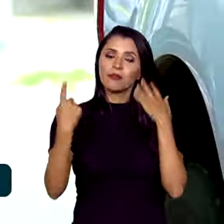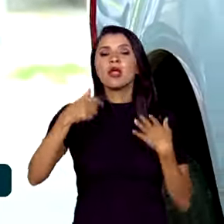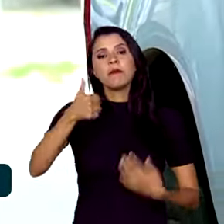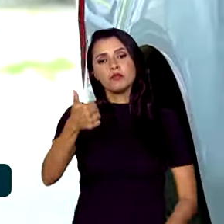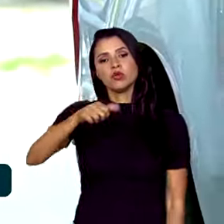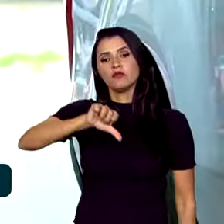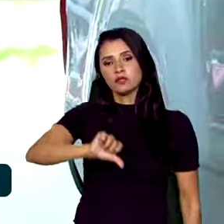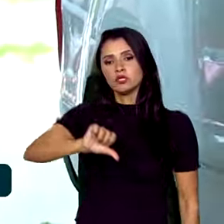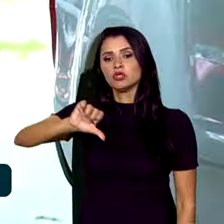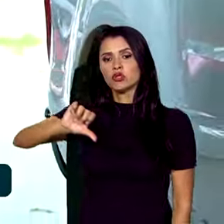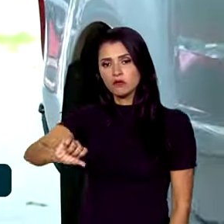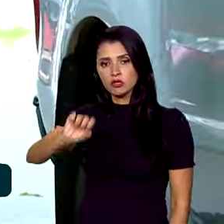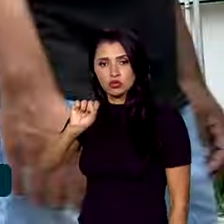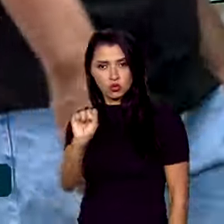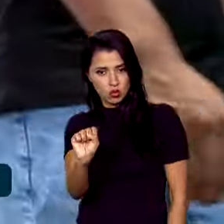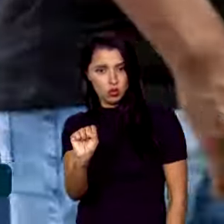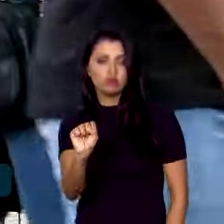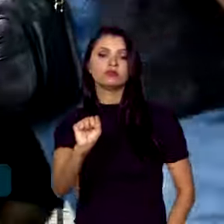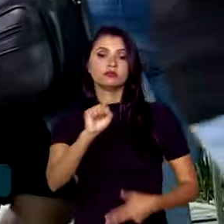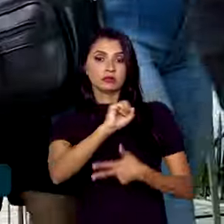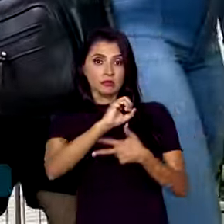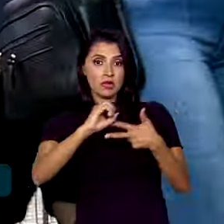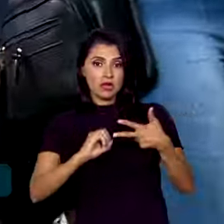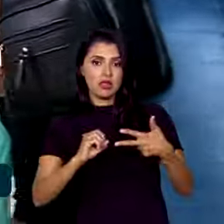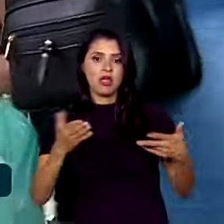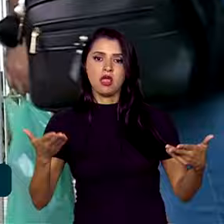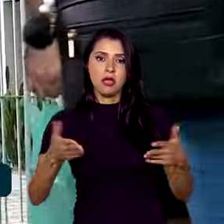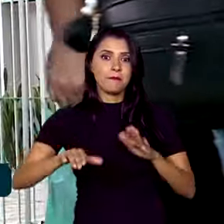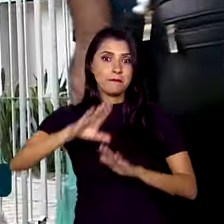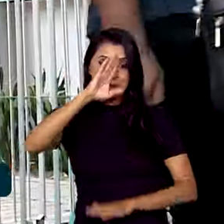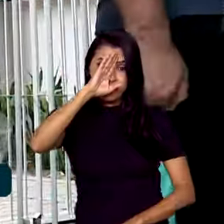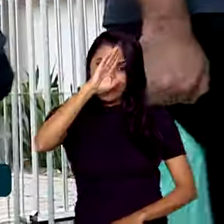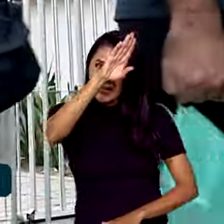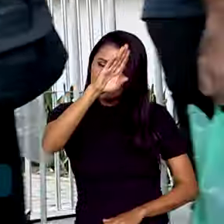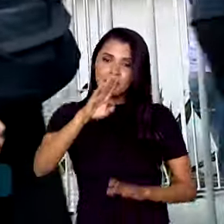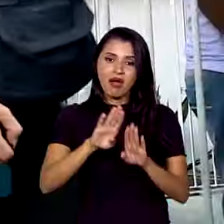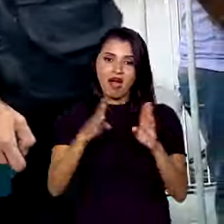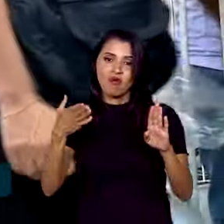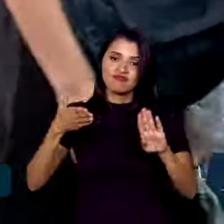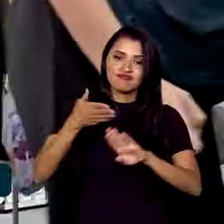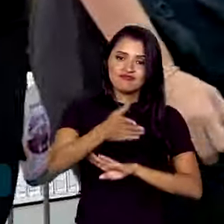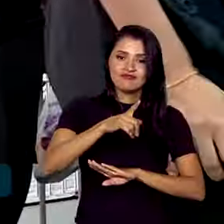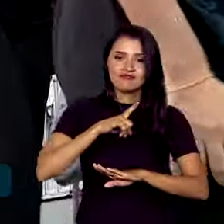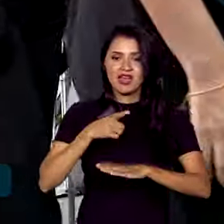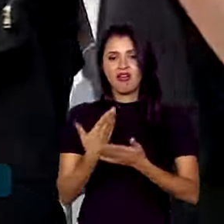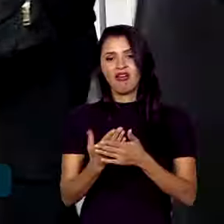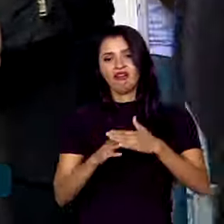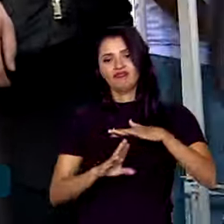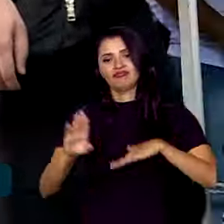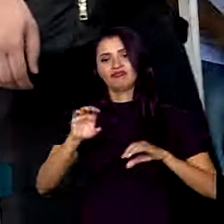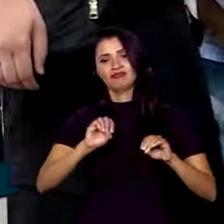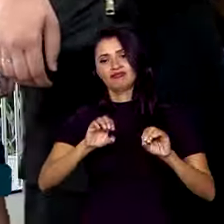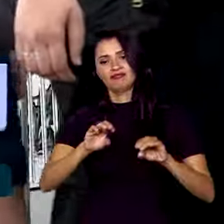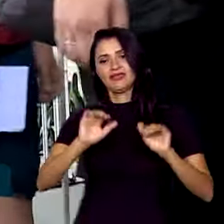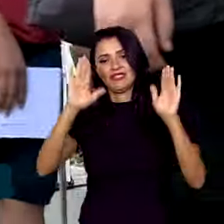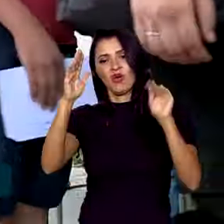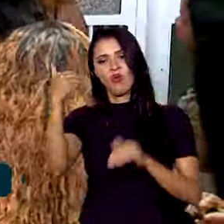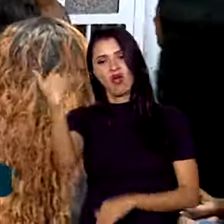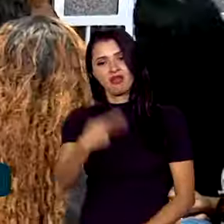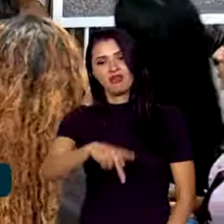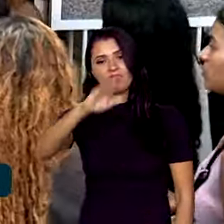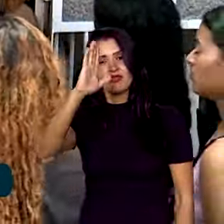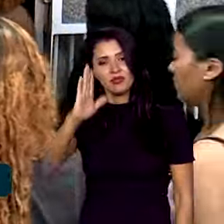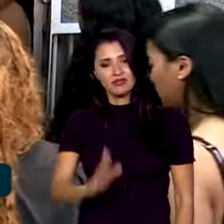1998, o Enem se tornou uma das principais portas de entrada para a educação superior no Brasil.